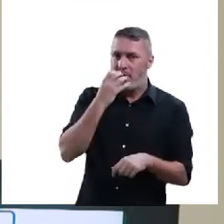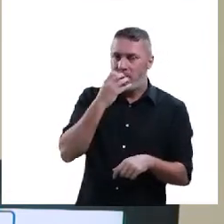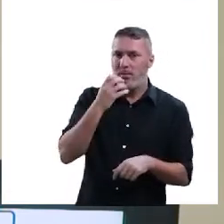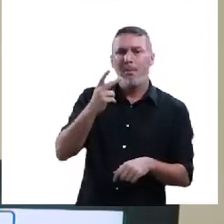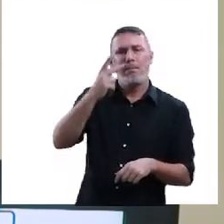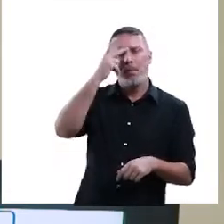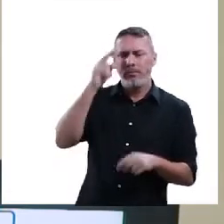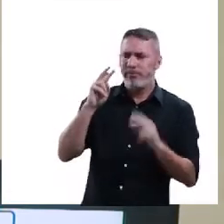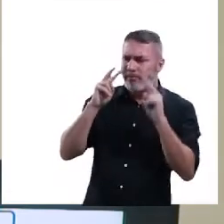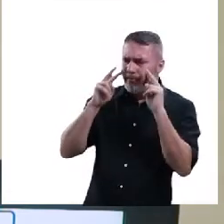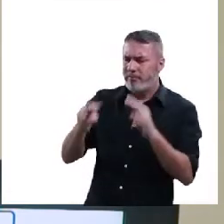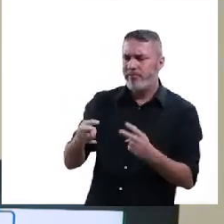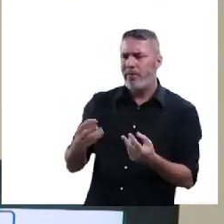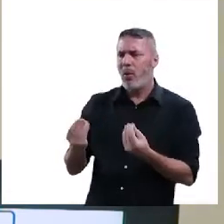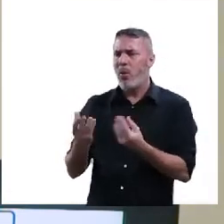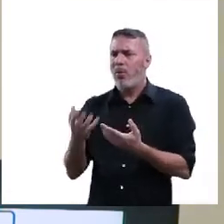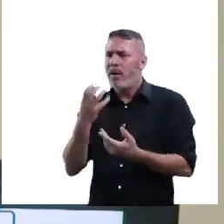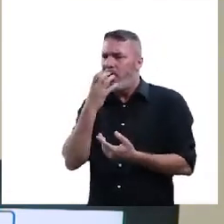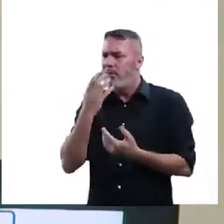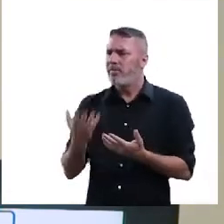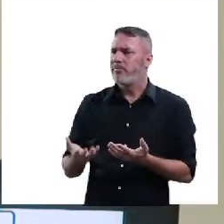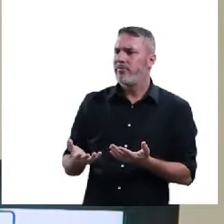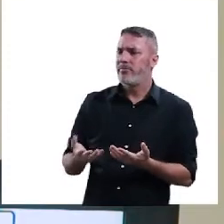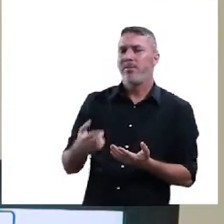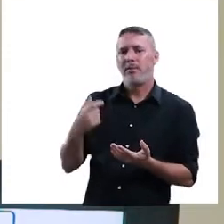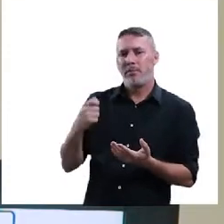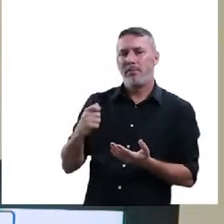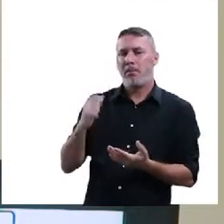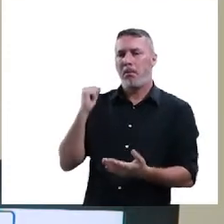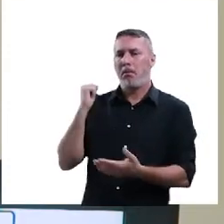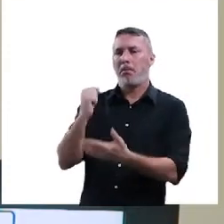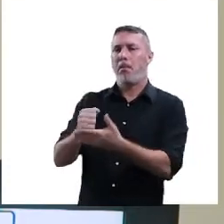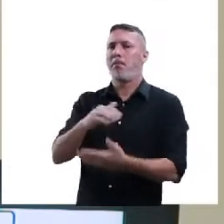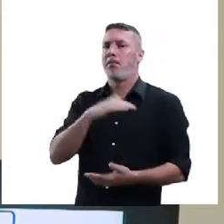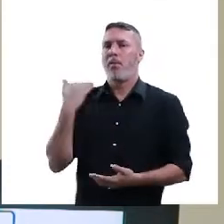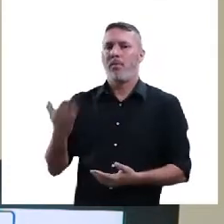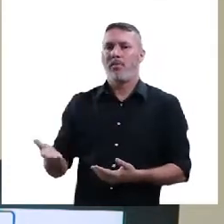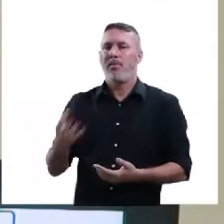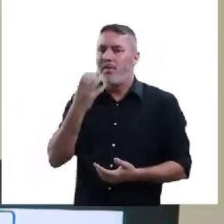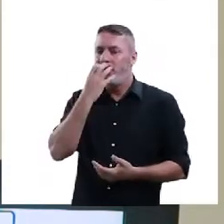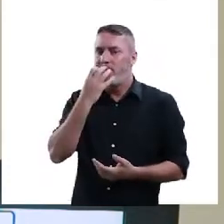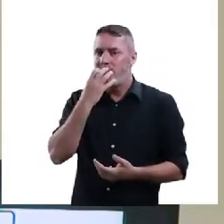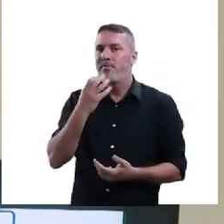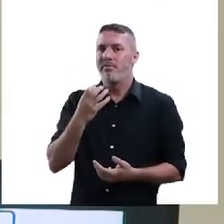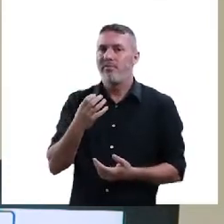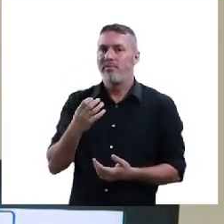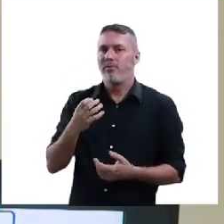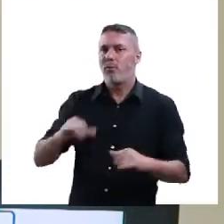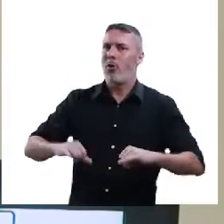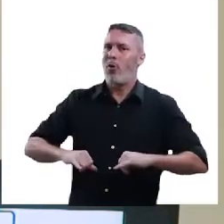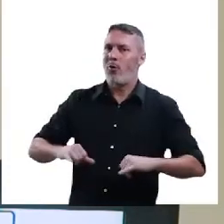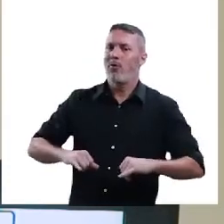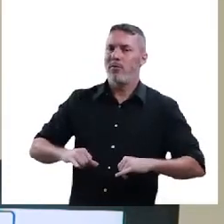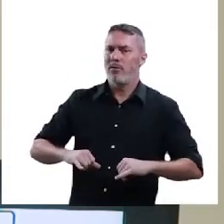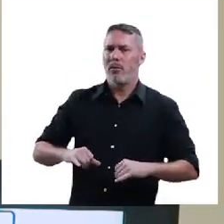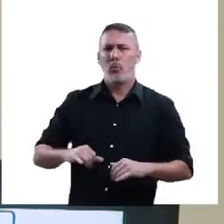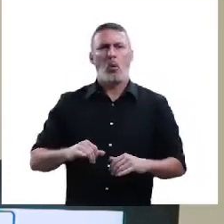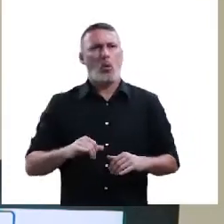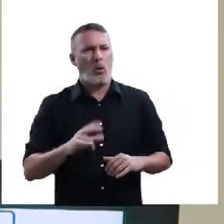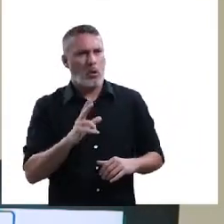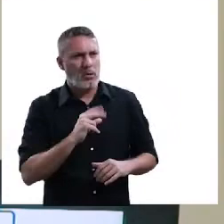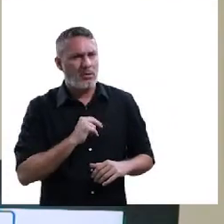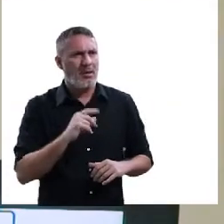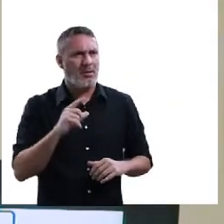para melhorar, por assim dizer, foi assassinar, sacrificar aquela cachorra. Nossa, professor,